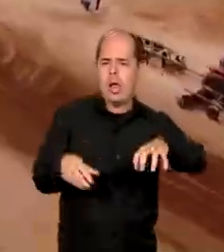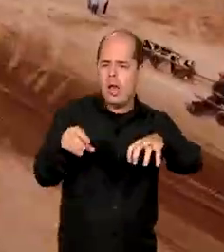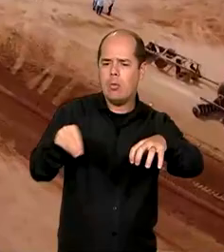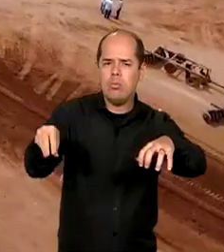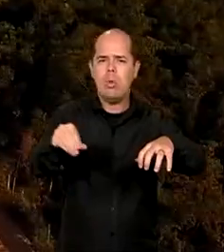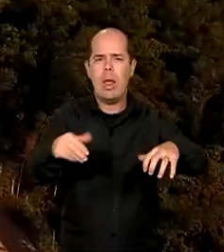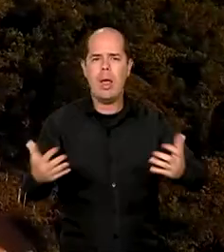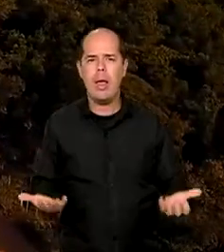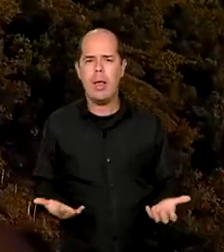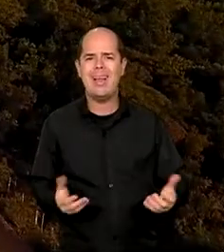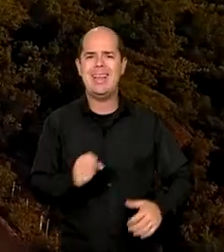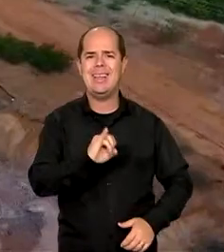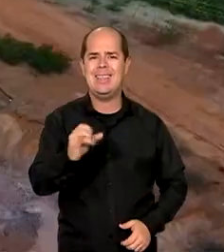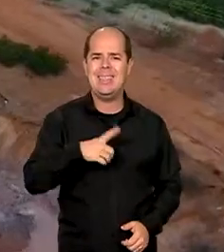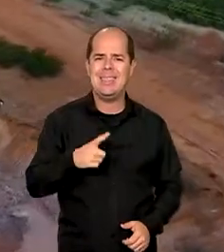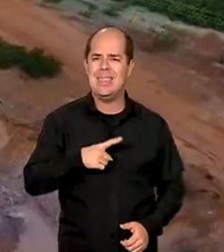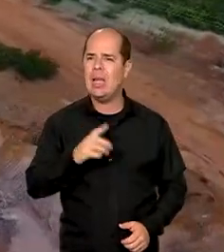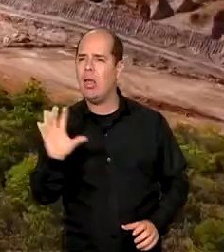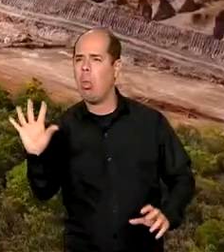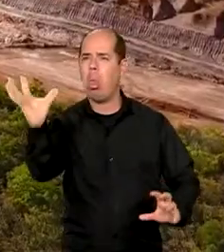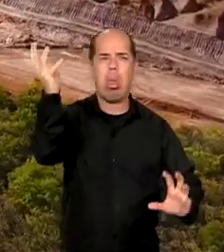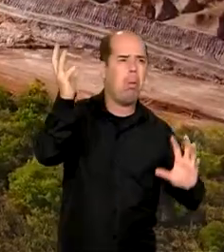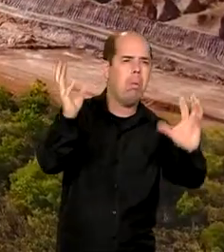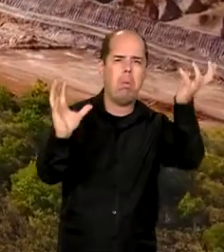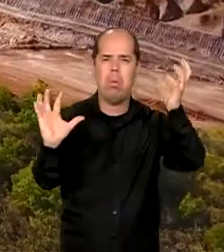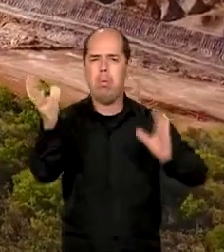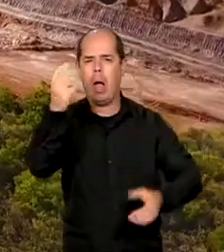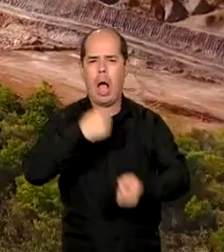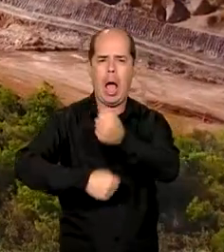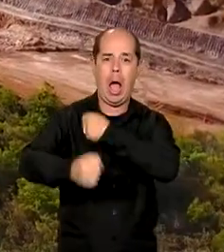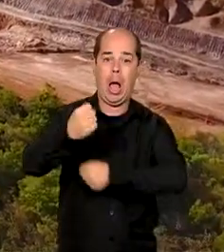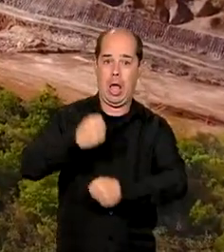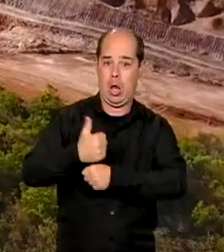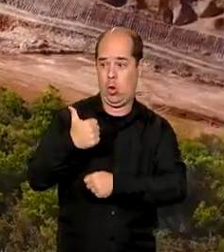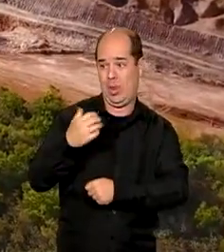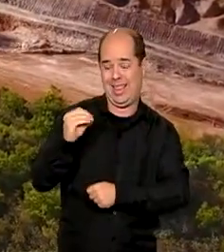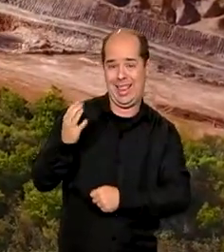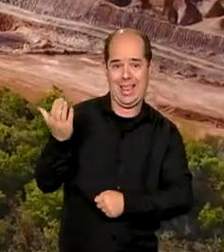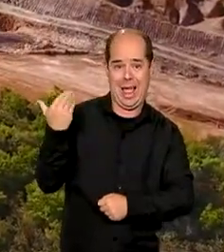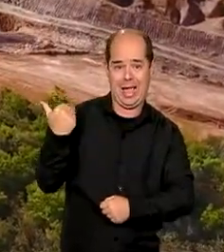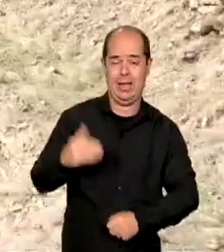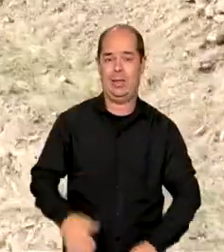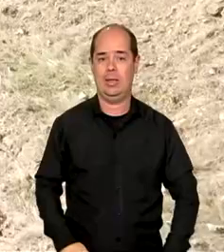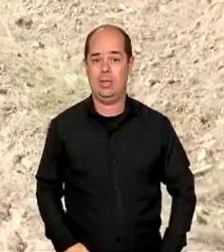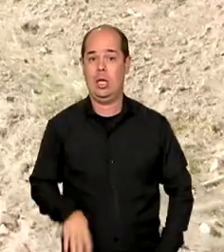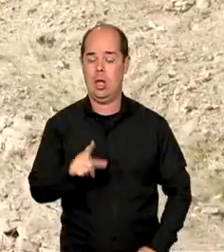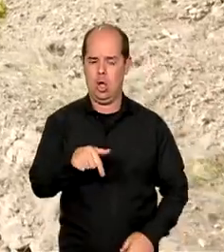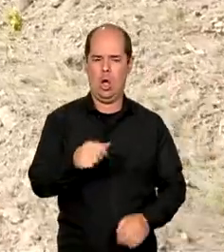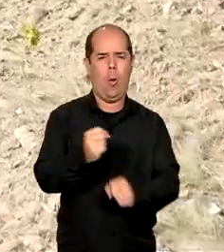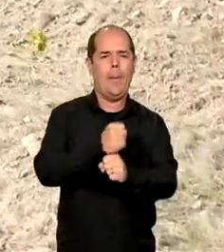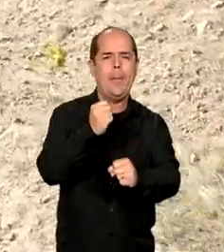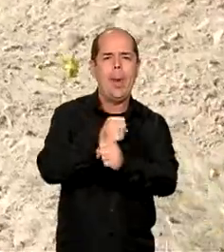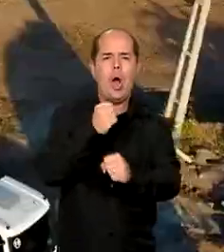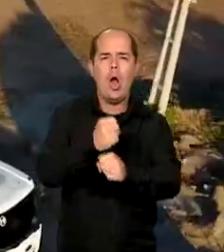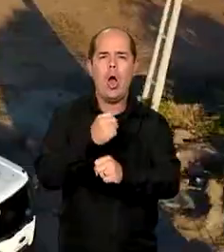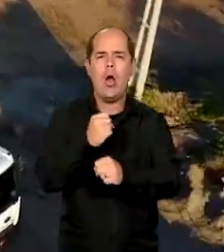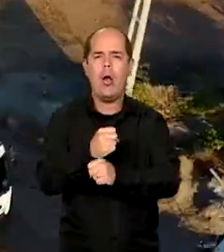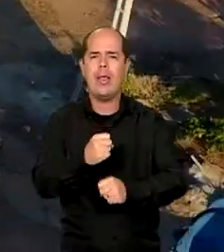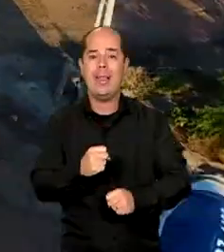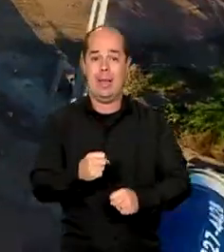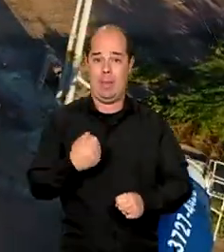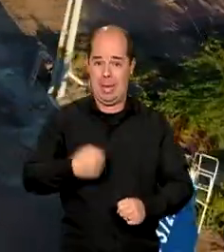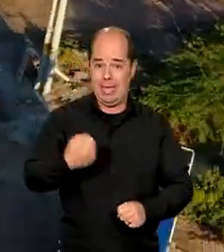desastres naturais nos últimos 10 anos. As obras devem ser concluídas em 24